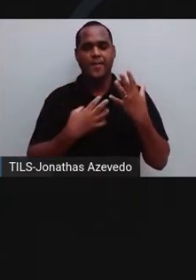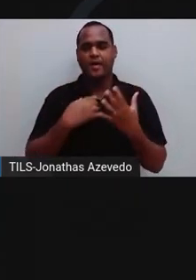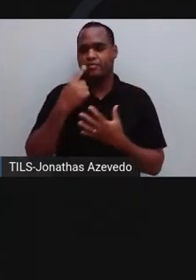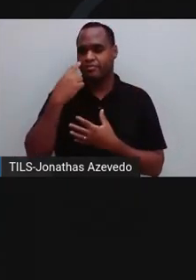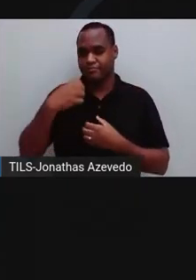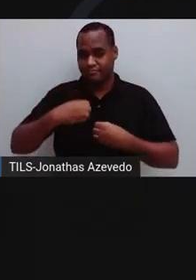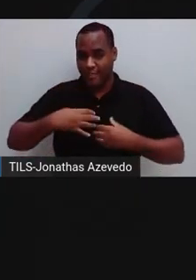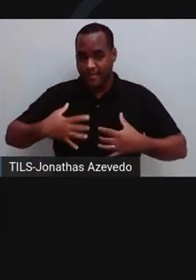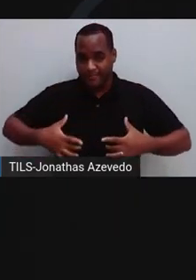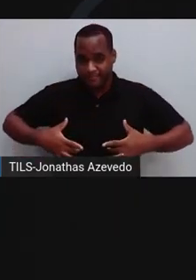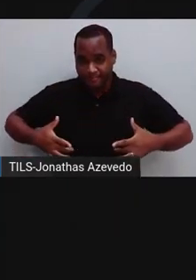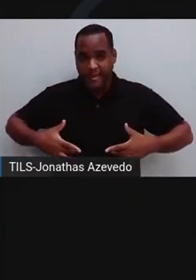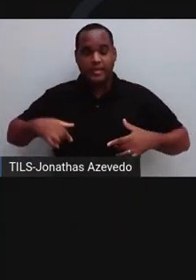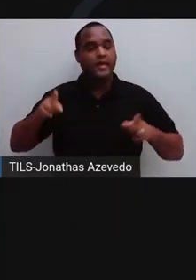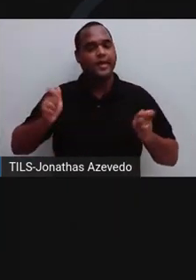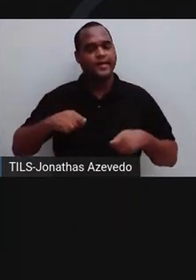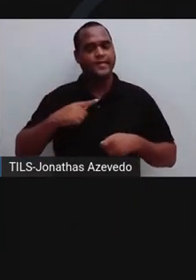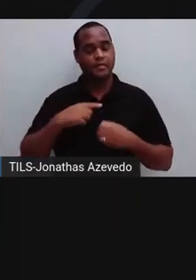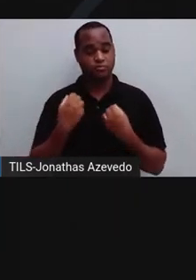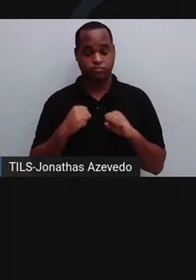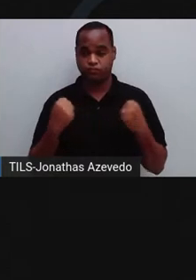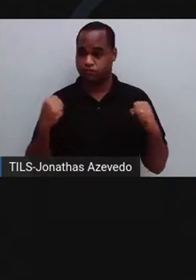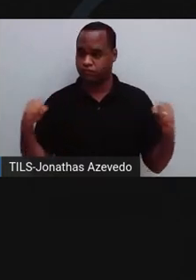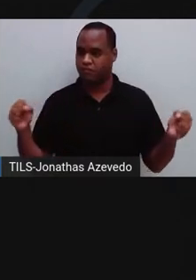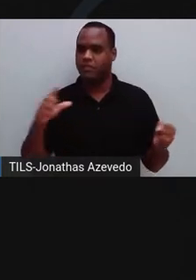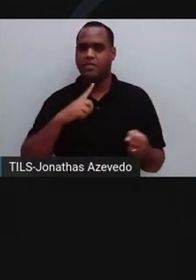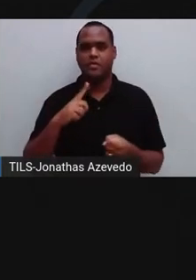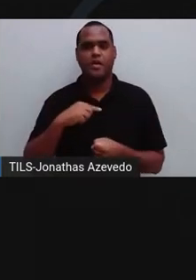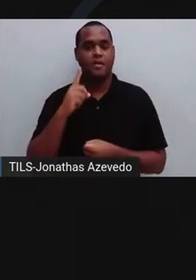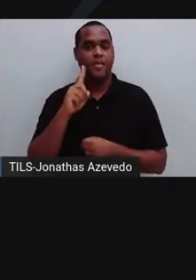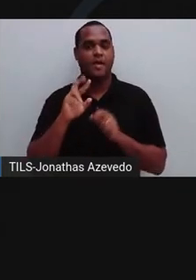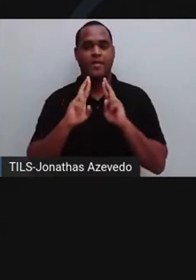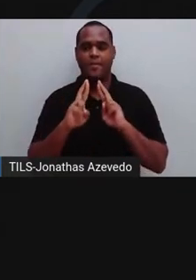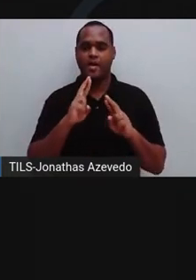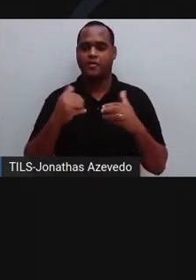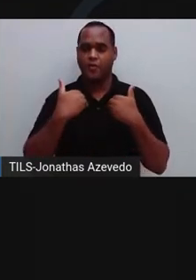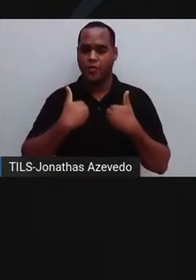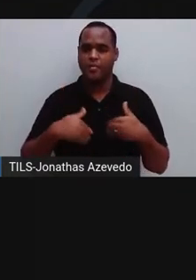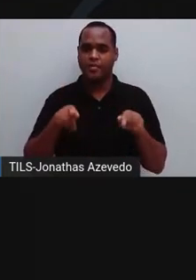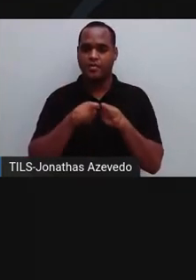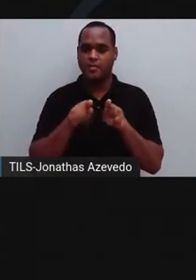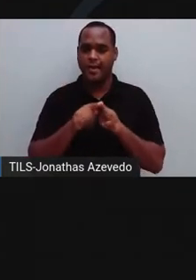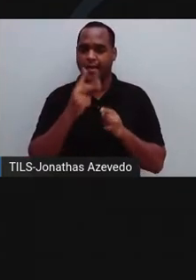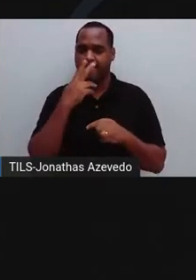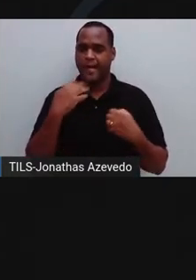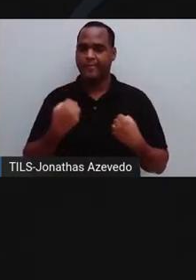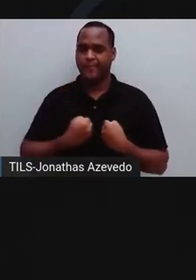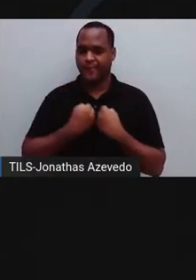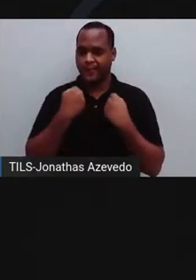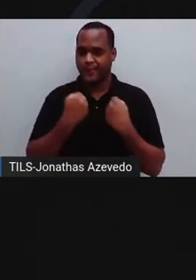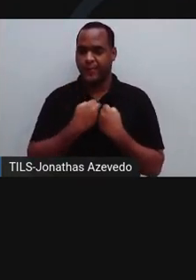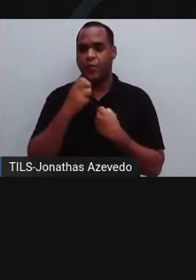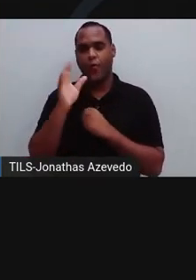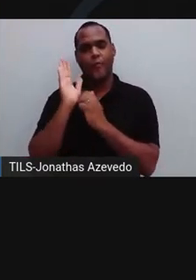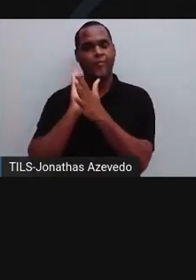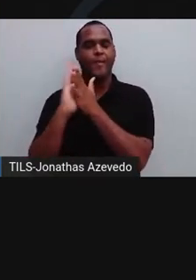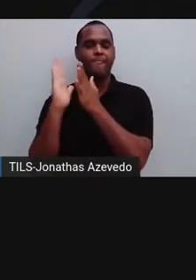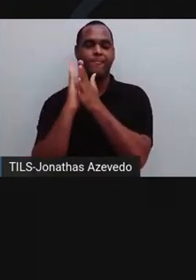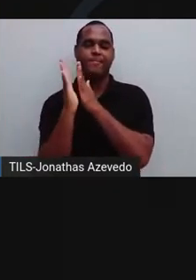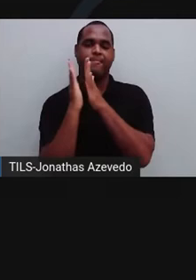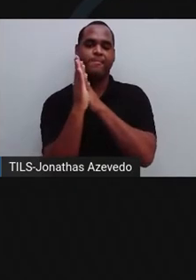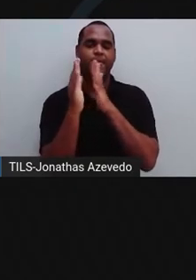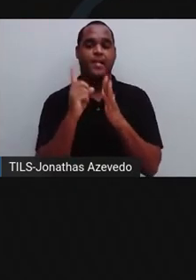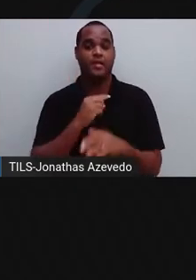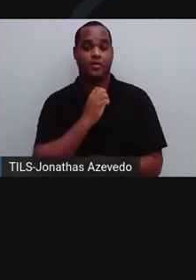liberam hormônios de estresse. Uma resposta natural do corpo que se prepara para lutar ou fugir. O